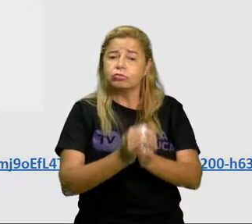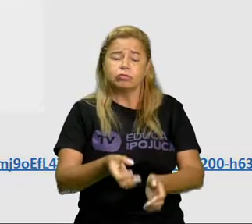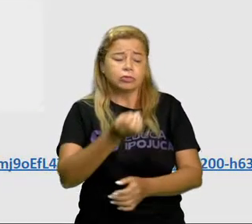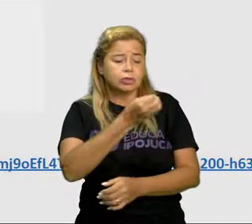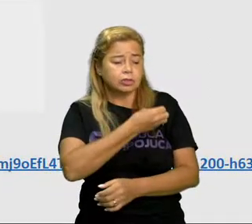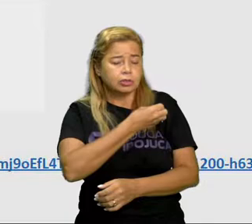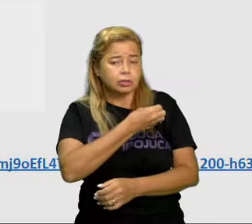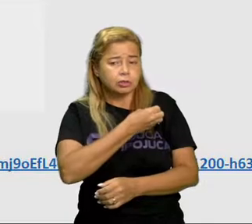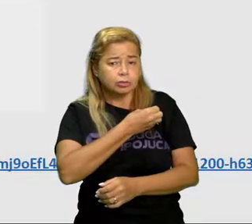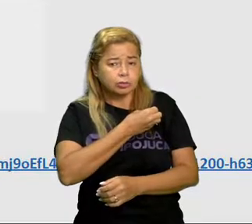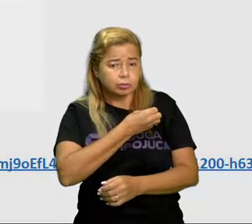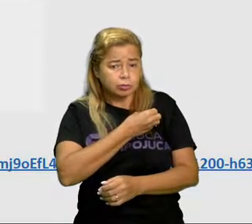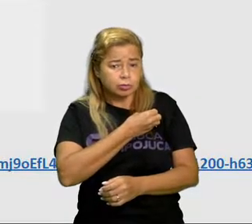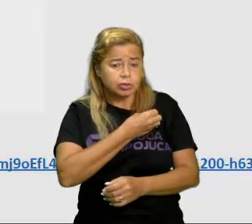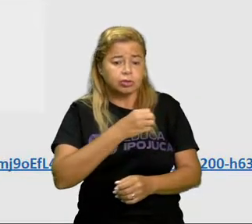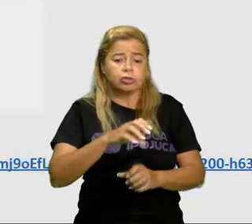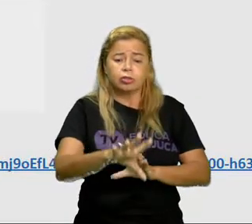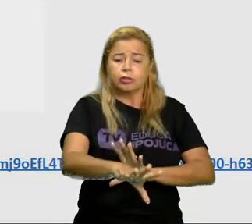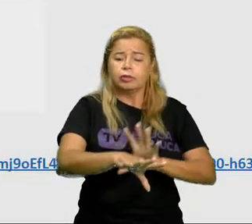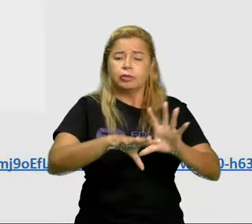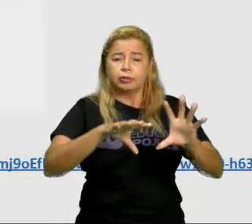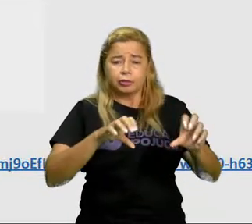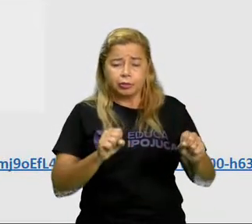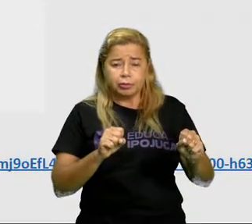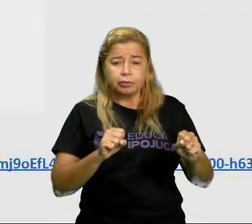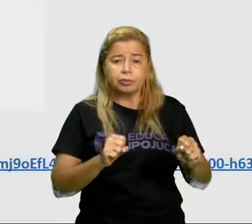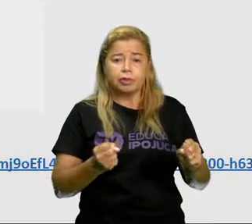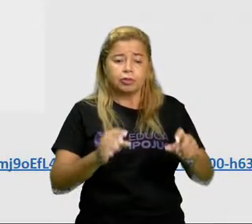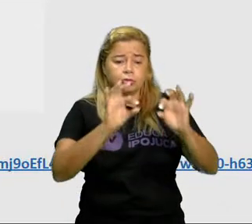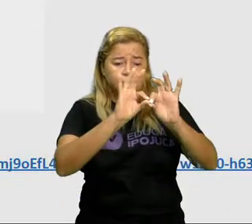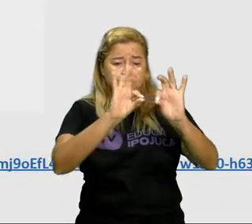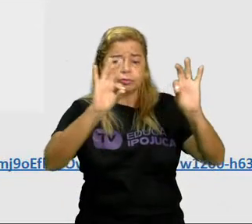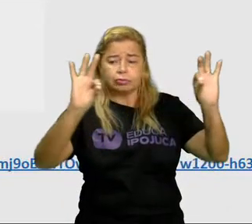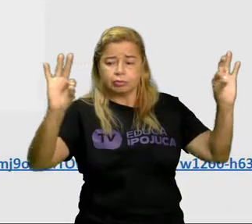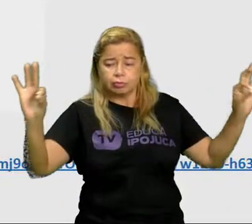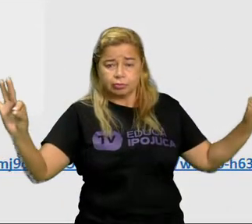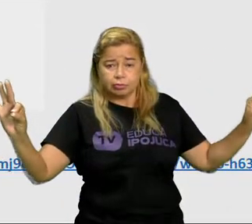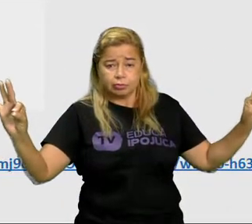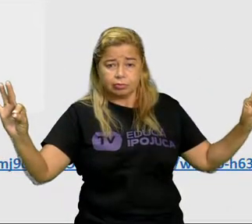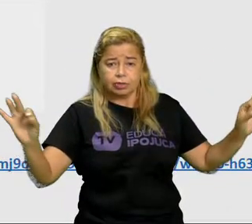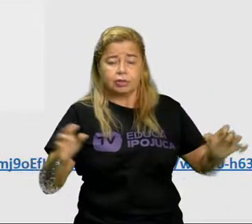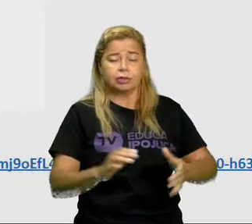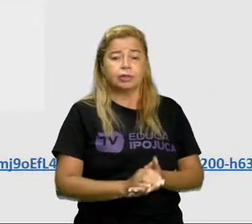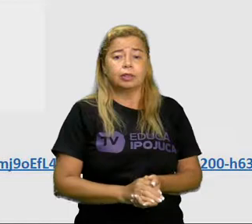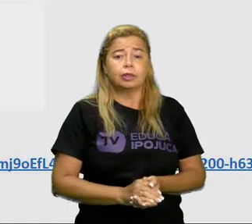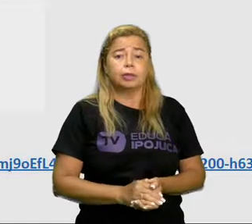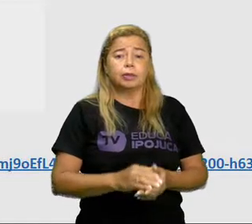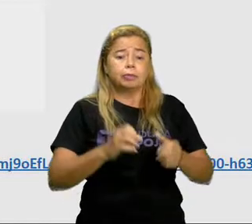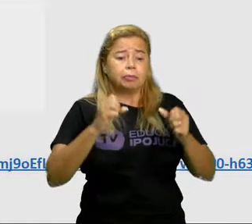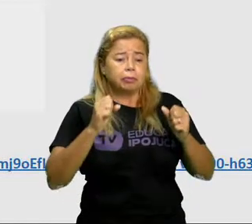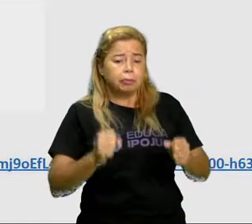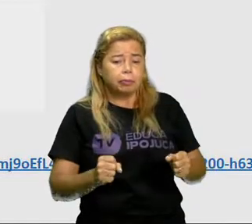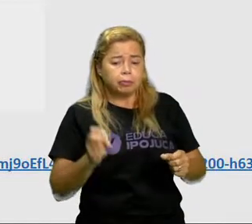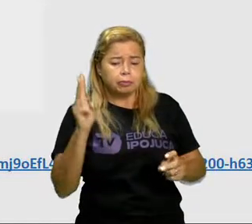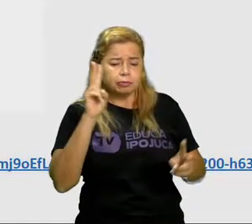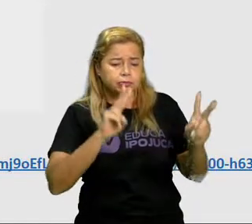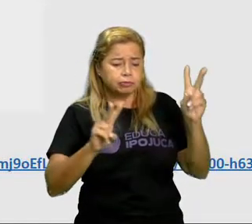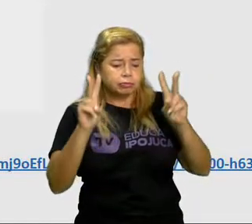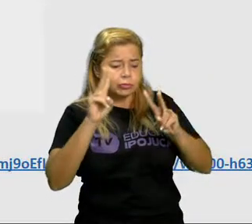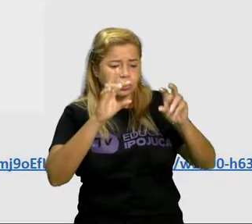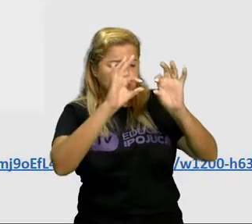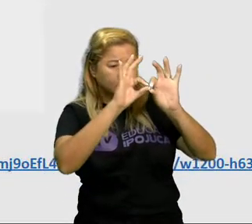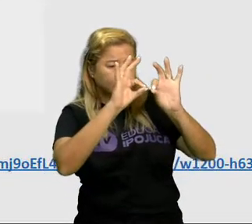Esta linha pode estar na horizontal, ou seja, na linha do seu olhar,